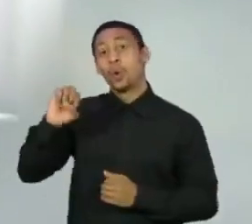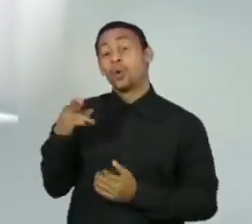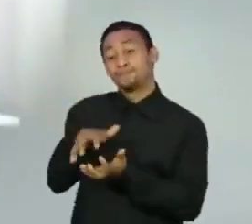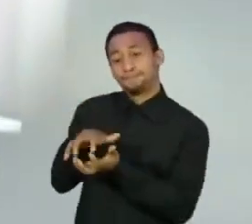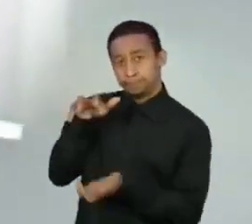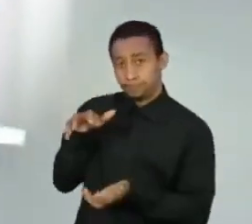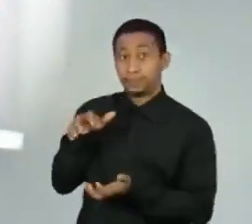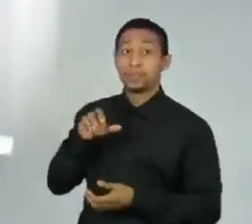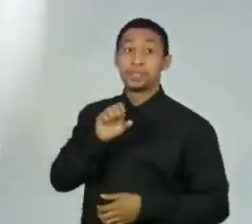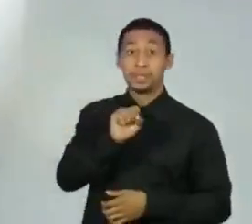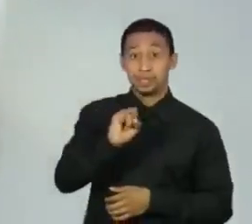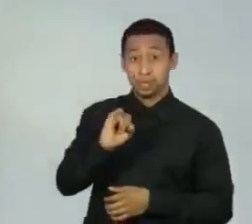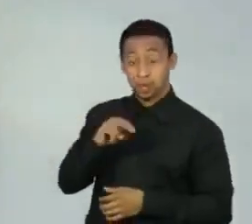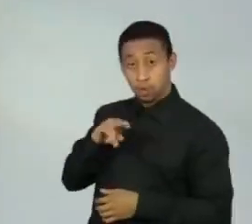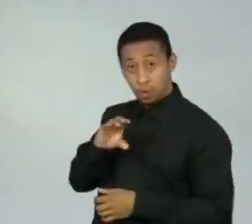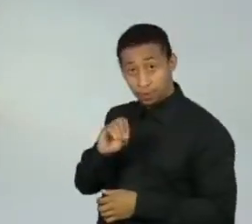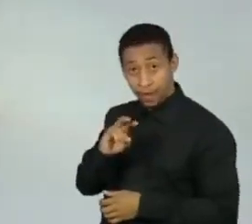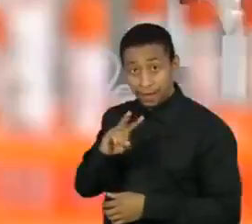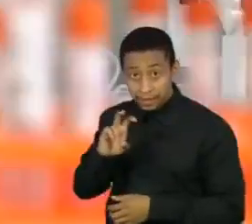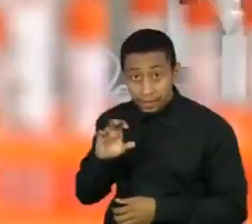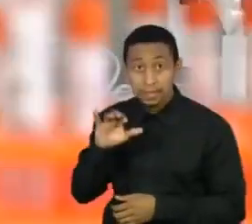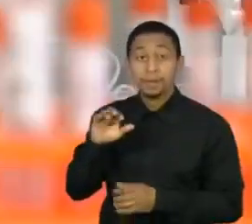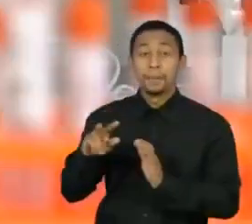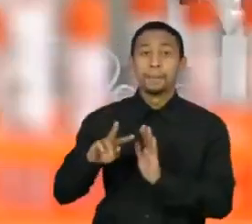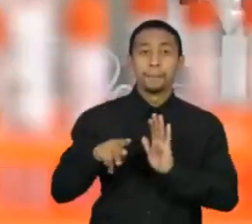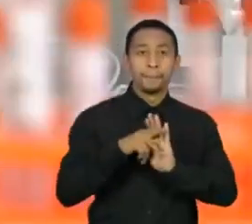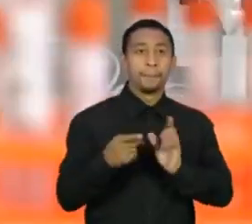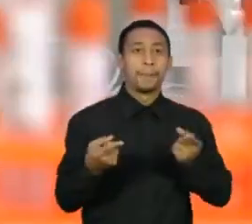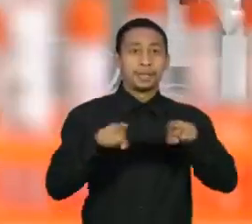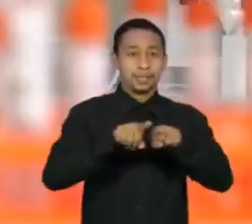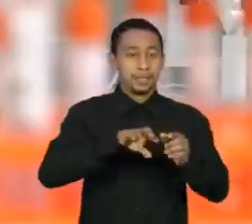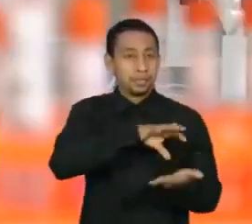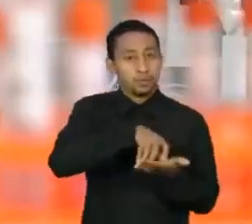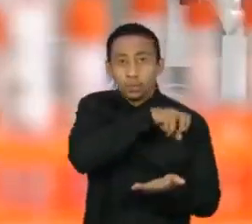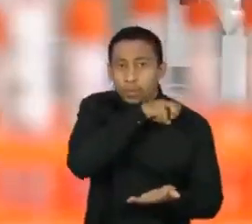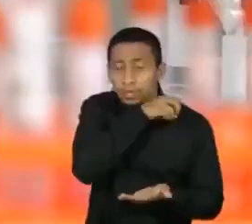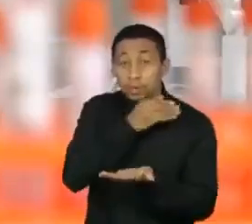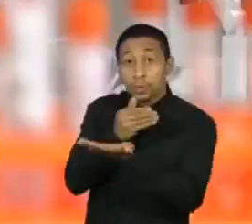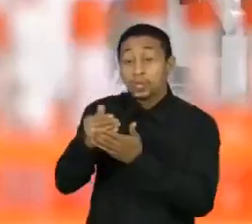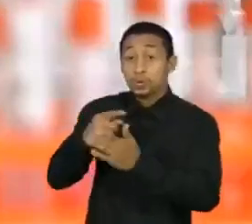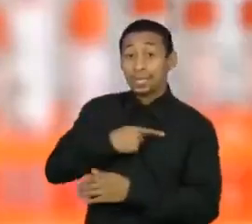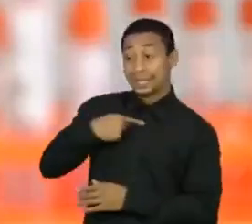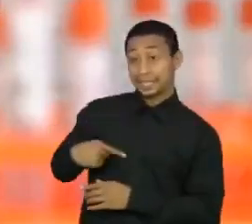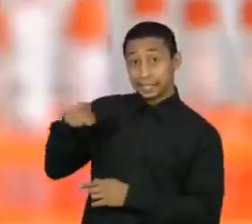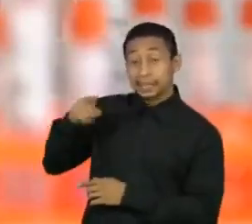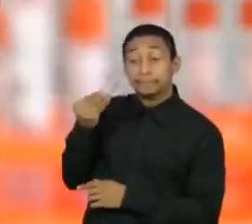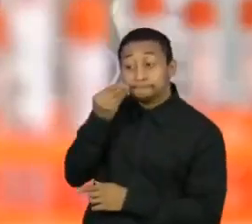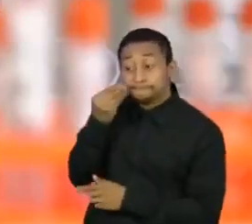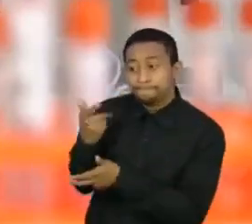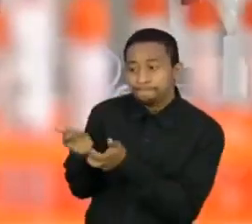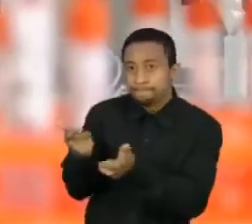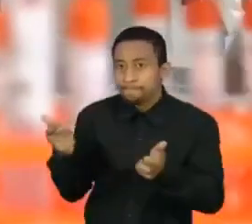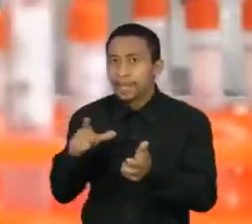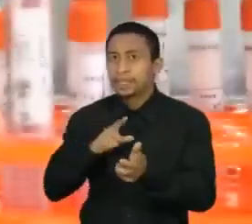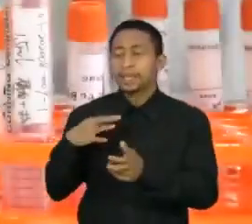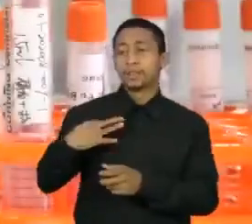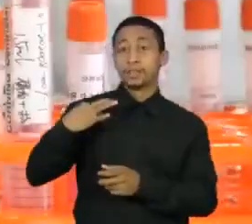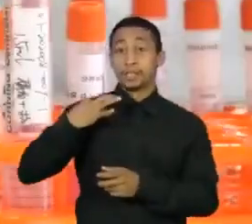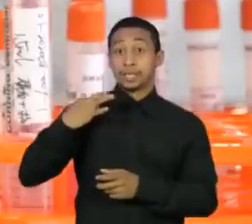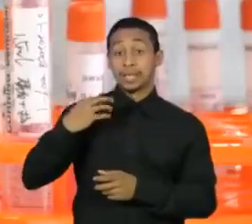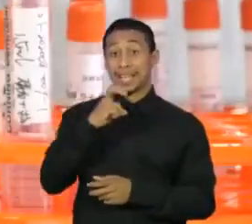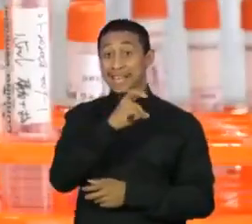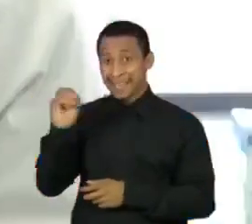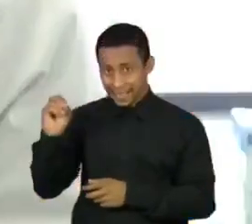Sinovac, empresa chinesa parceira do Butantan na fabricação da Coronavac, já começou os testes na China. Participam 500 voluntários entre 3